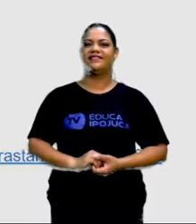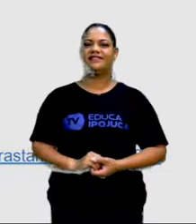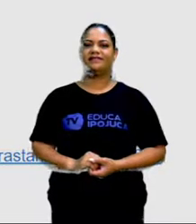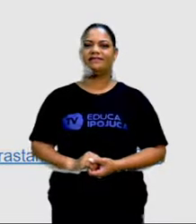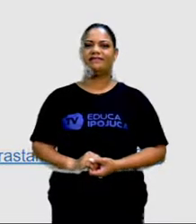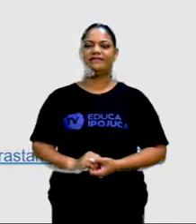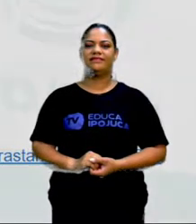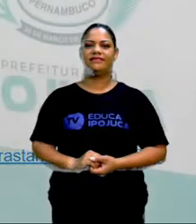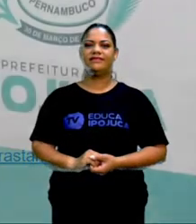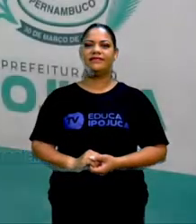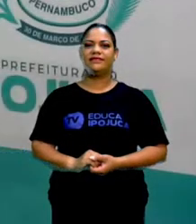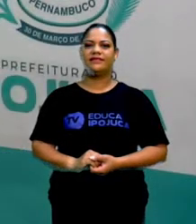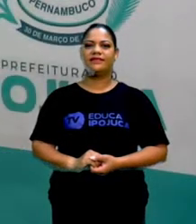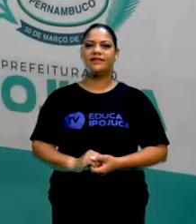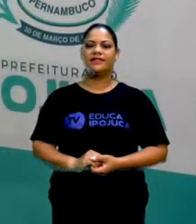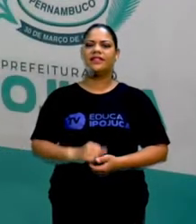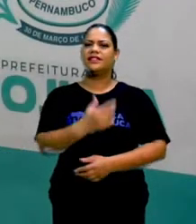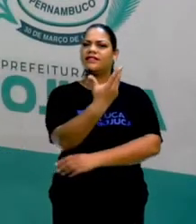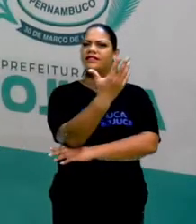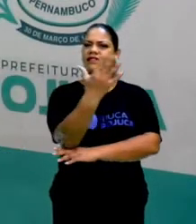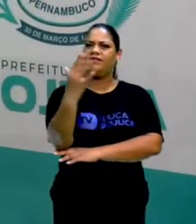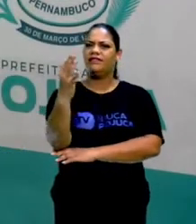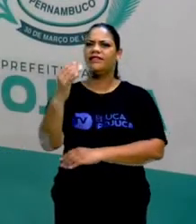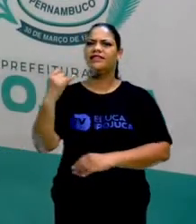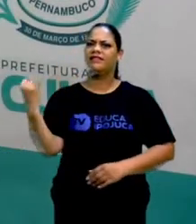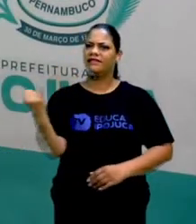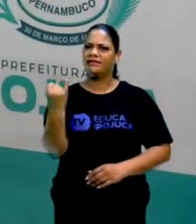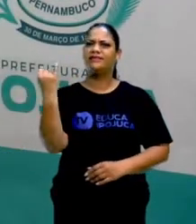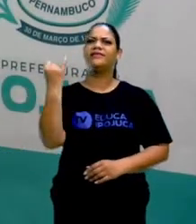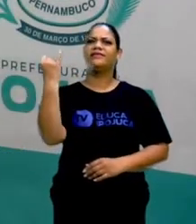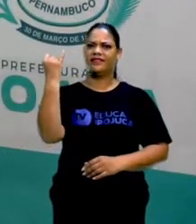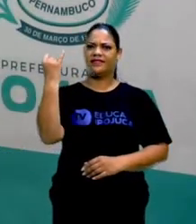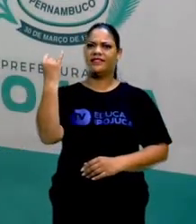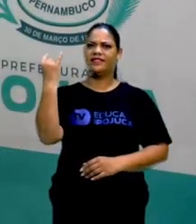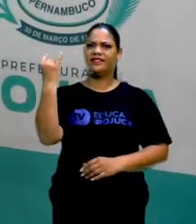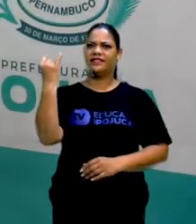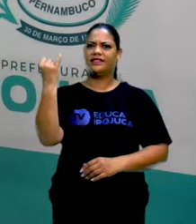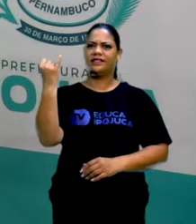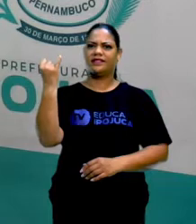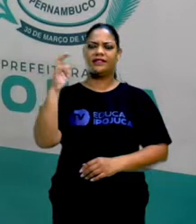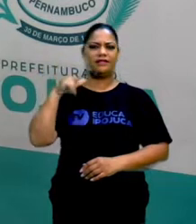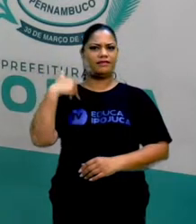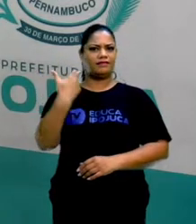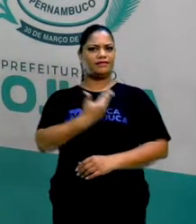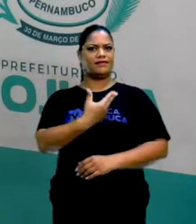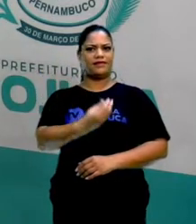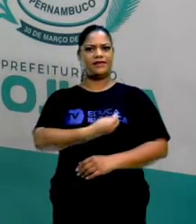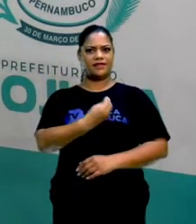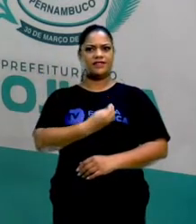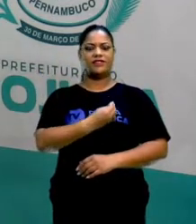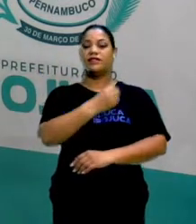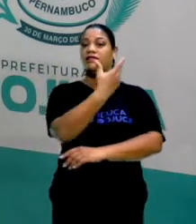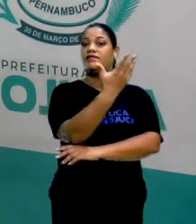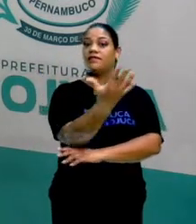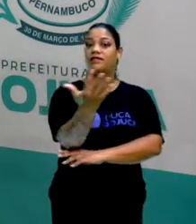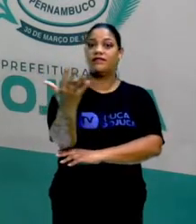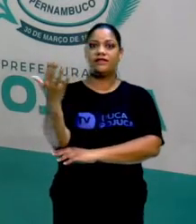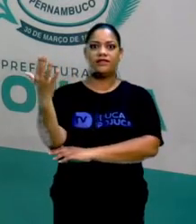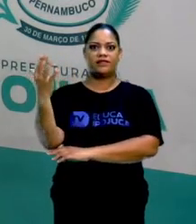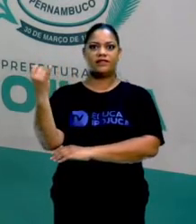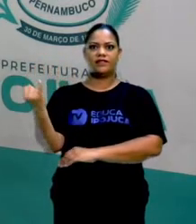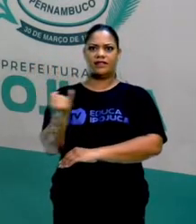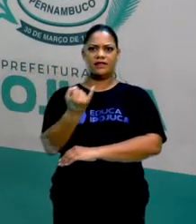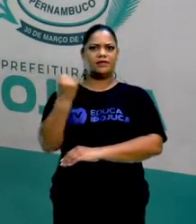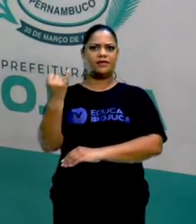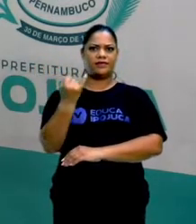E que papel é esse das florestas? Será que as florestas são importantes para a nossa vida? Será que a floresta é importante para o